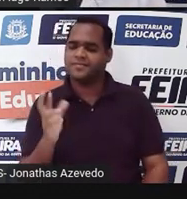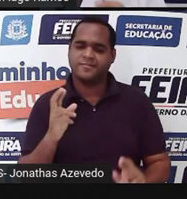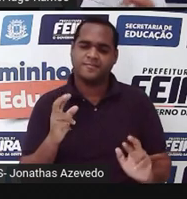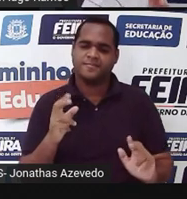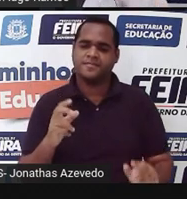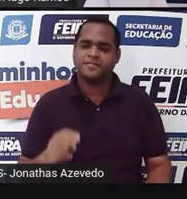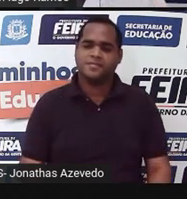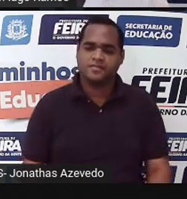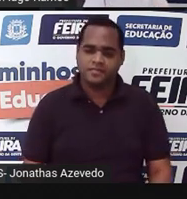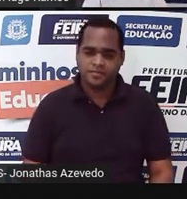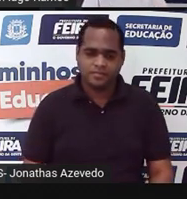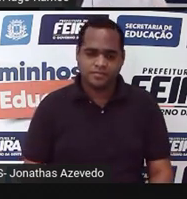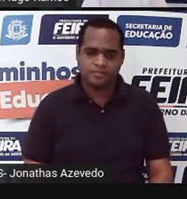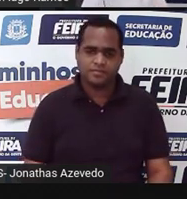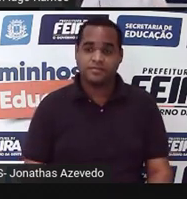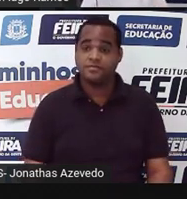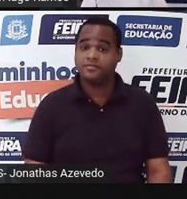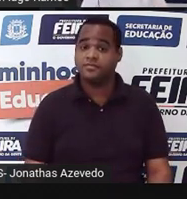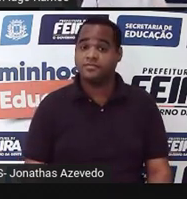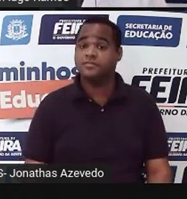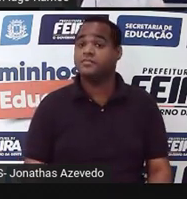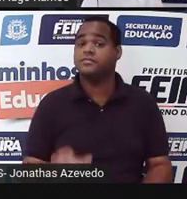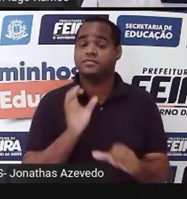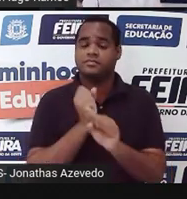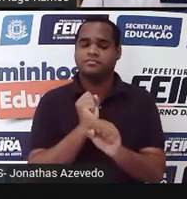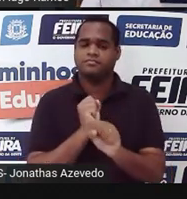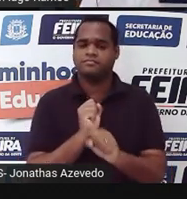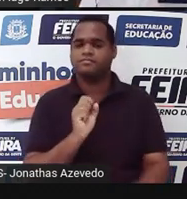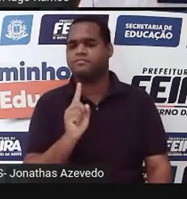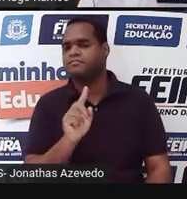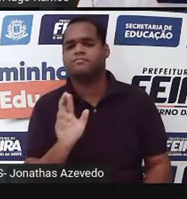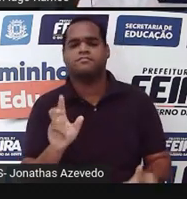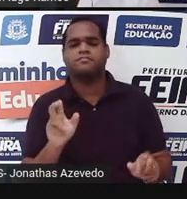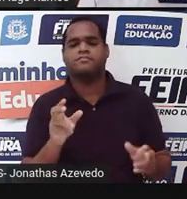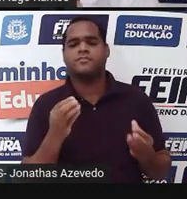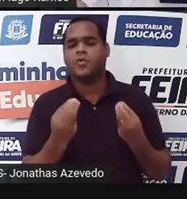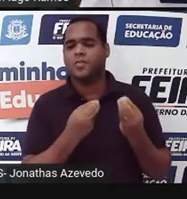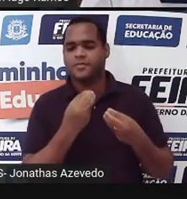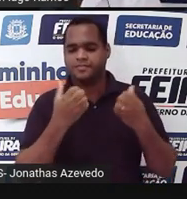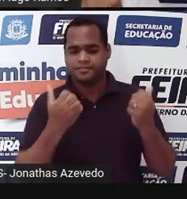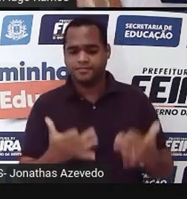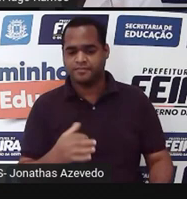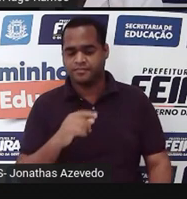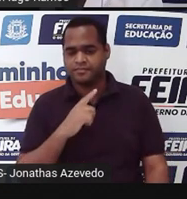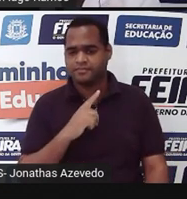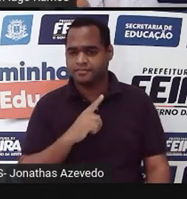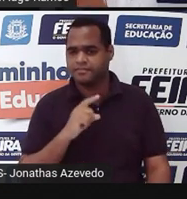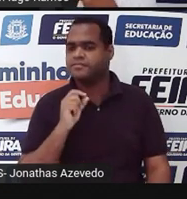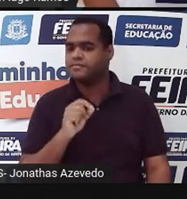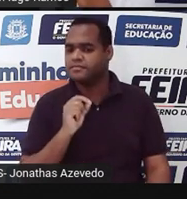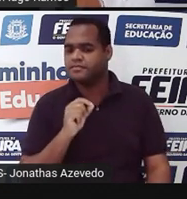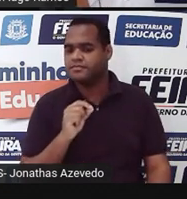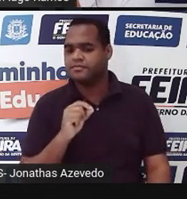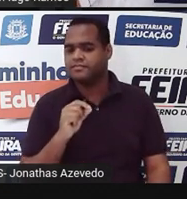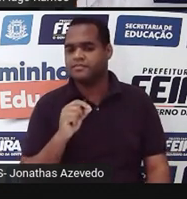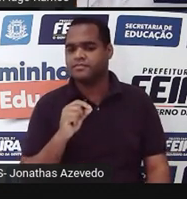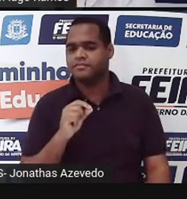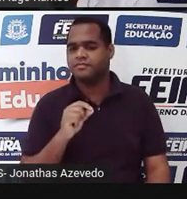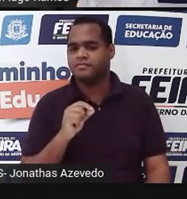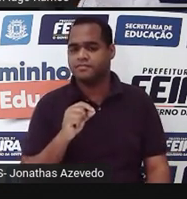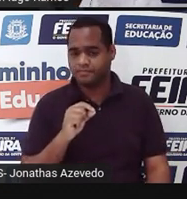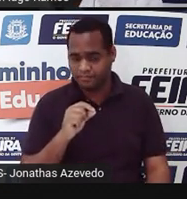Então, como não calcular? Certo? O cálculo que a gente vai fazer agora é um cálculo correto, um cálculo feito